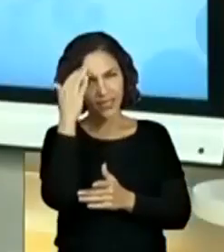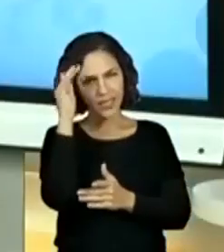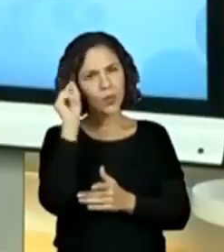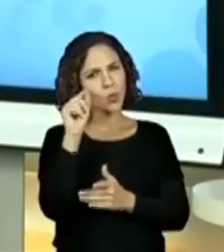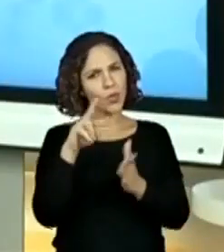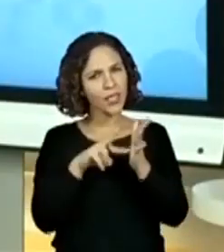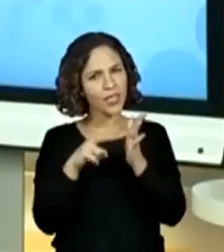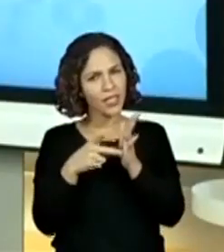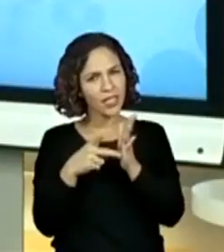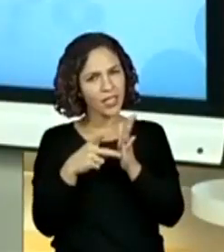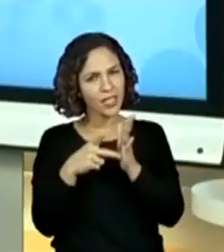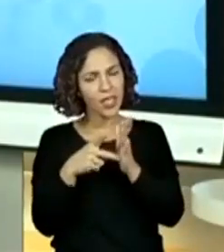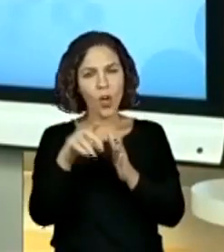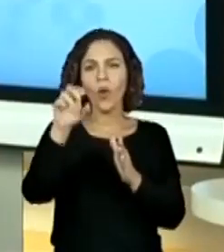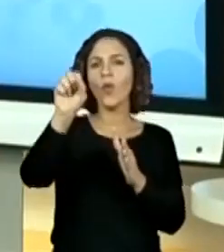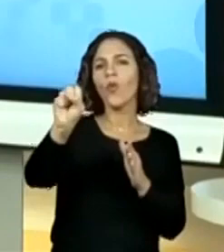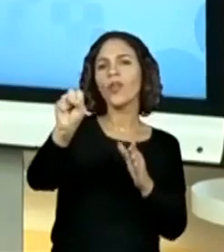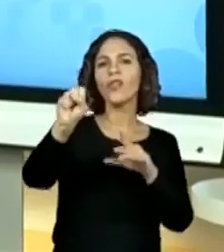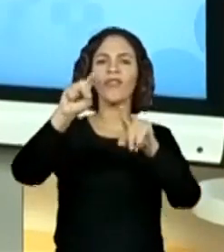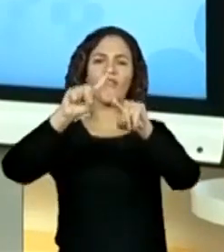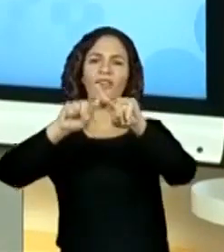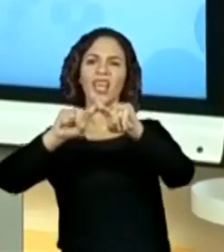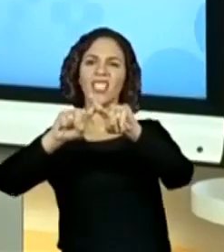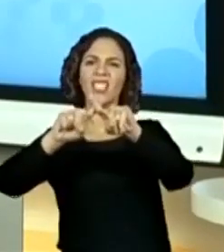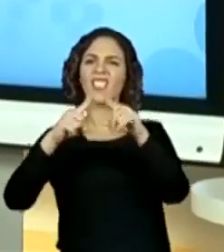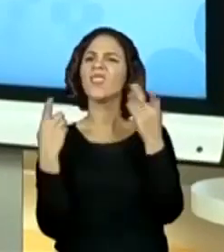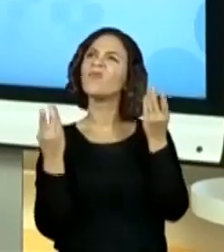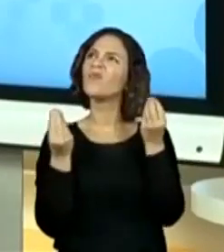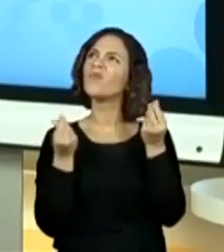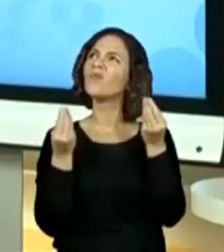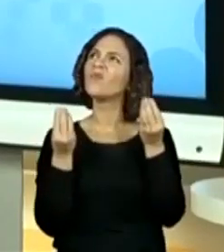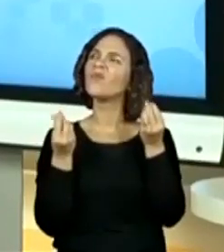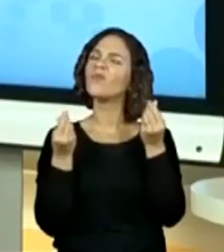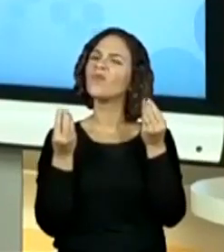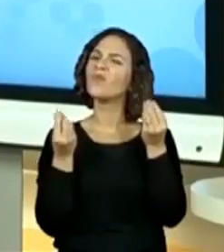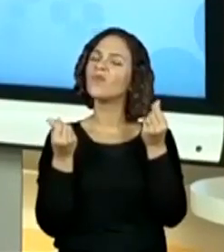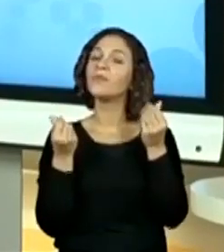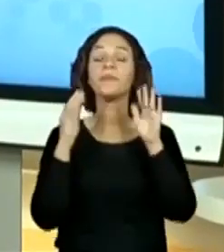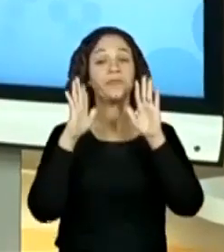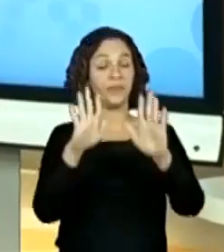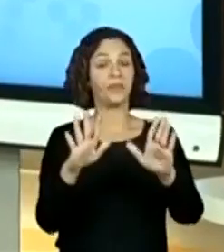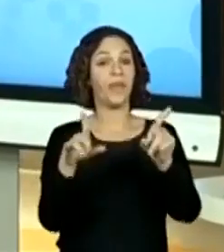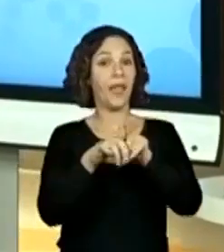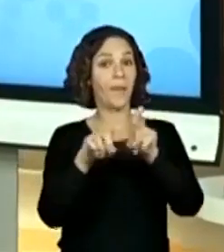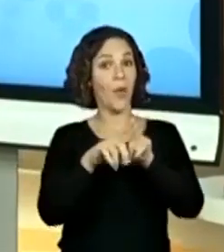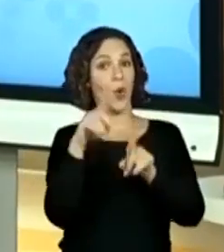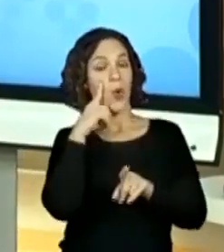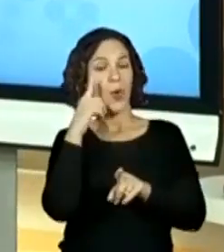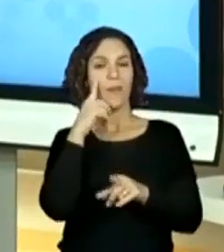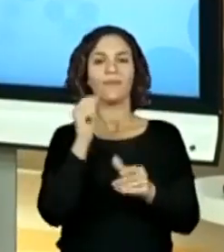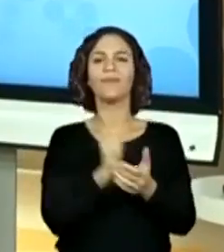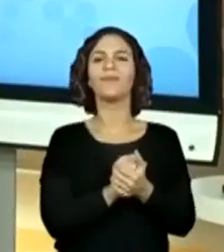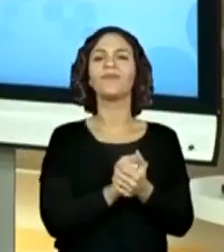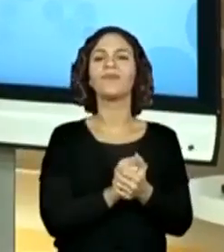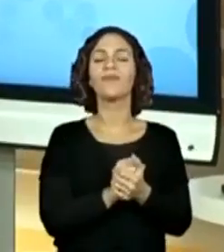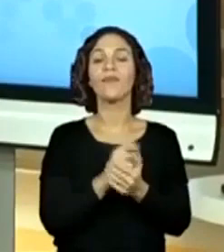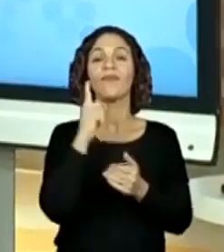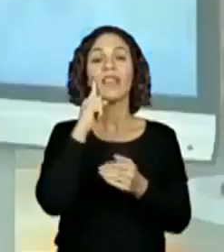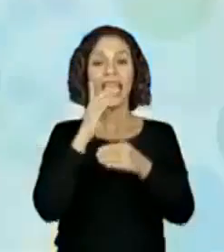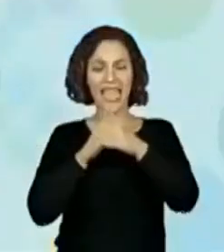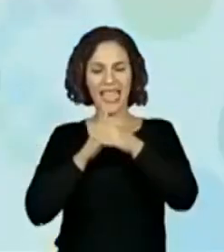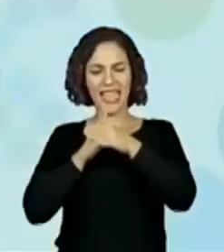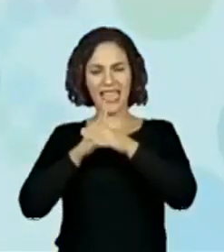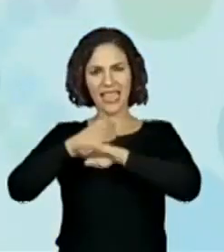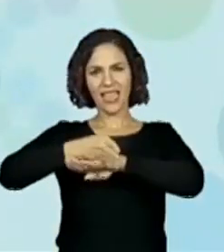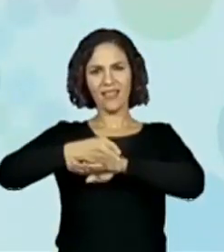o que quer dizer essas 8 vezes de R$ 250,00? E outra coisa que é interessante. Esse sem entrada